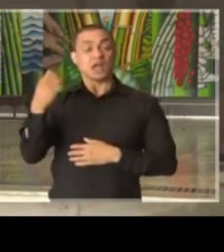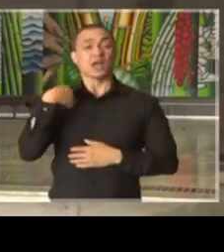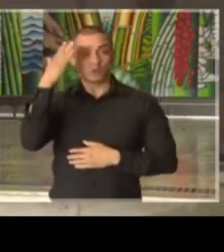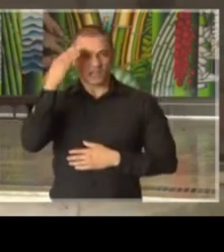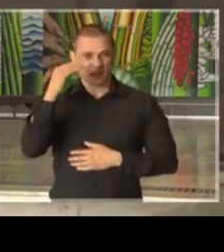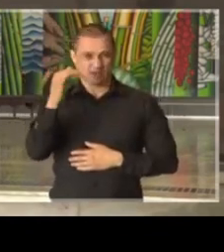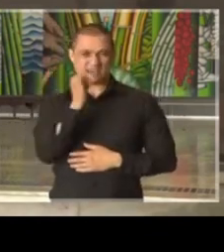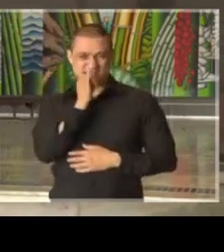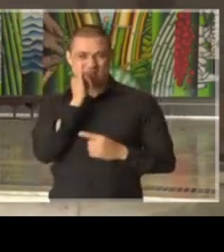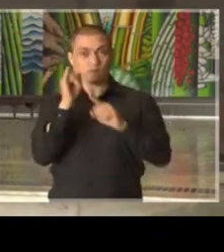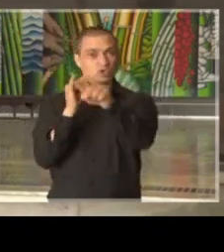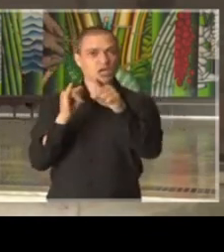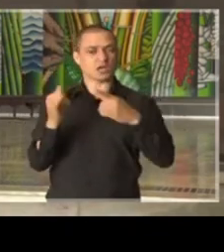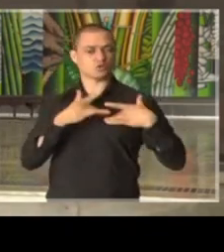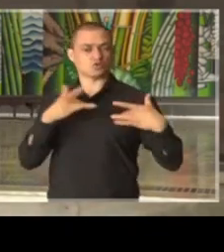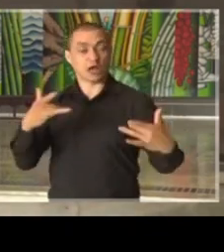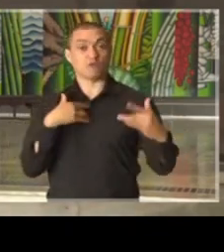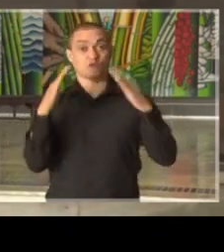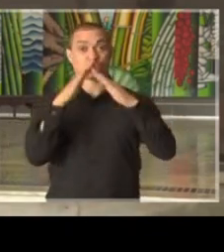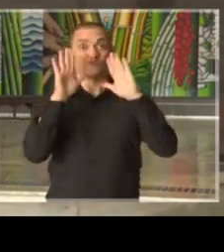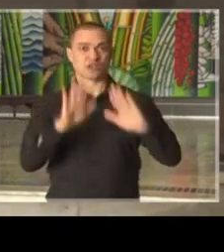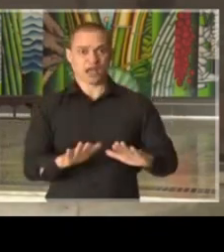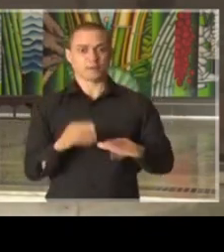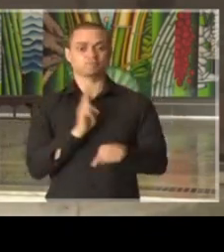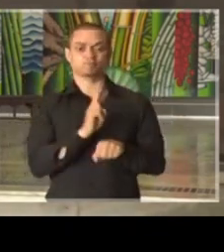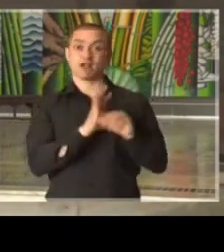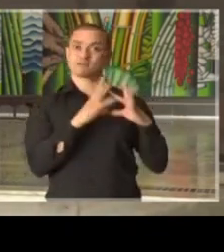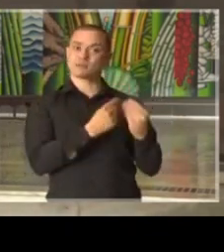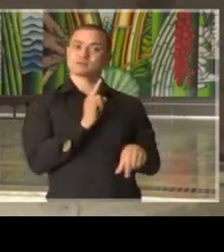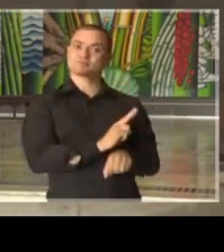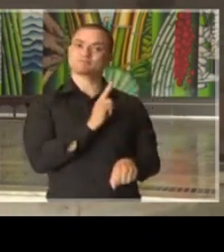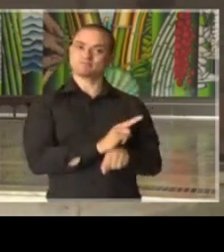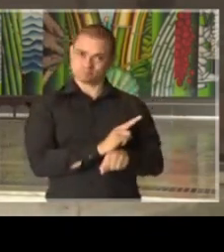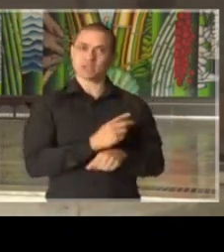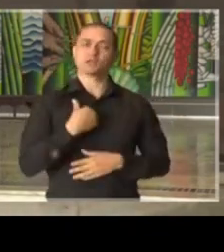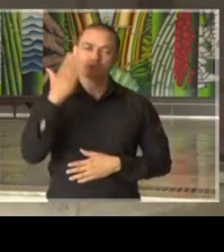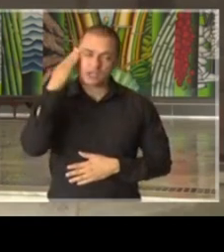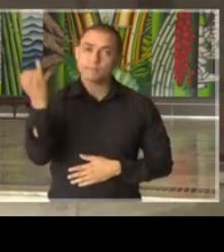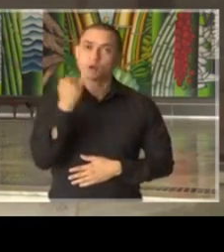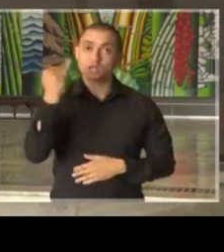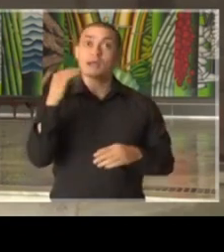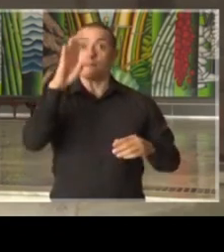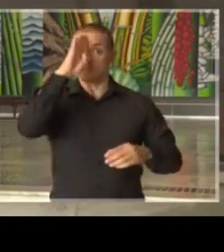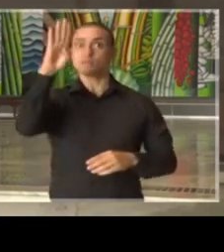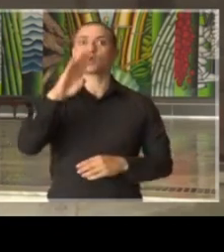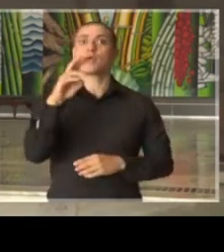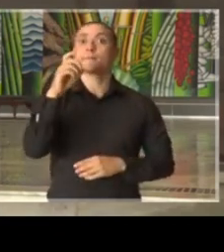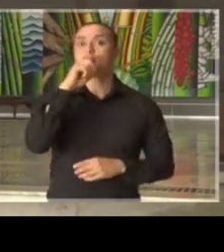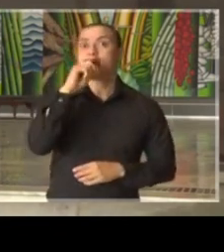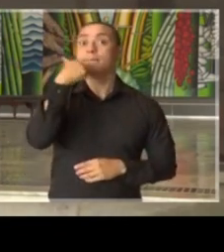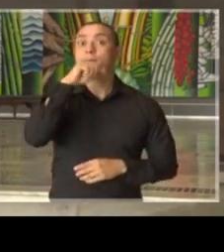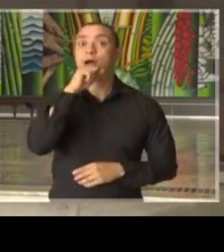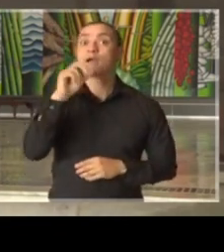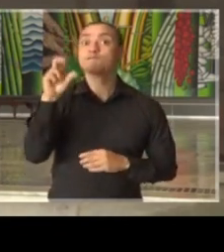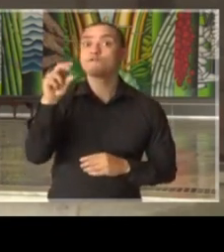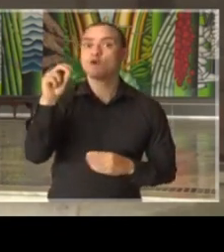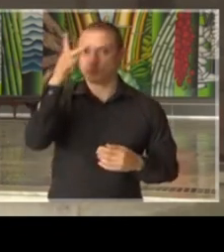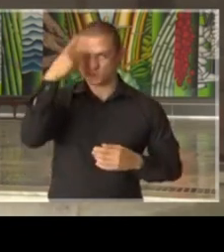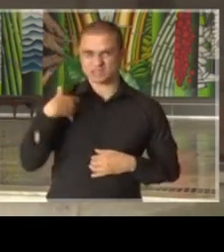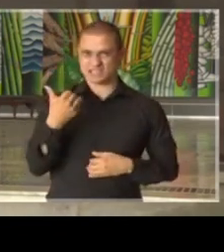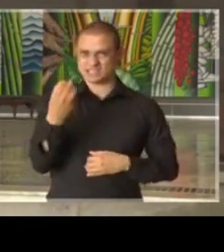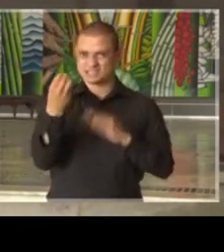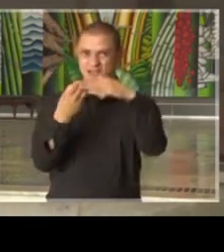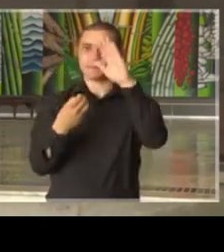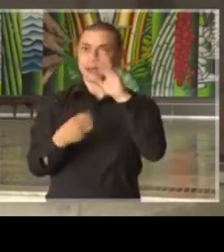é solidário, de que você está na sua casa, protegendo a sua família e, principalmente, seu pai, seu avô, as pessoas com mais de 60